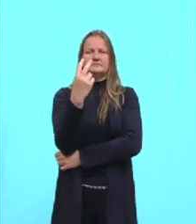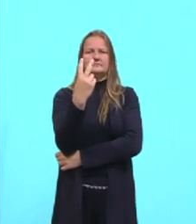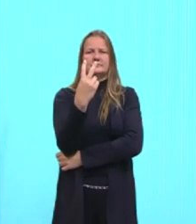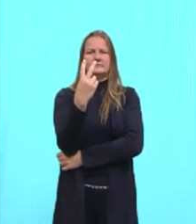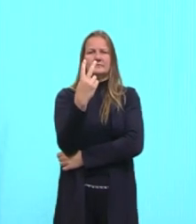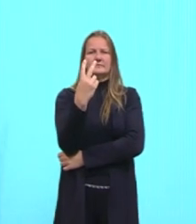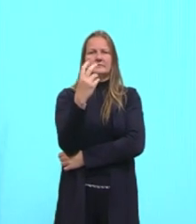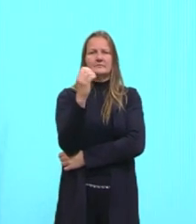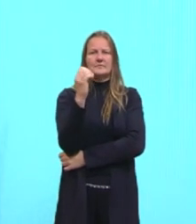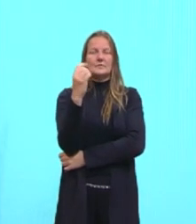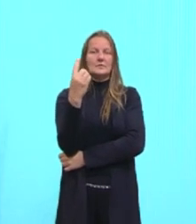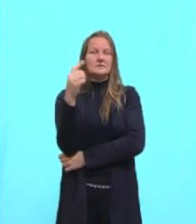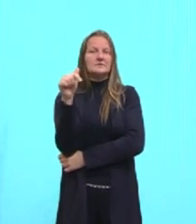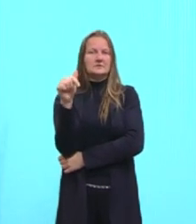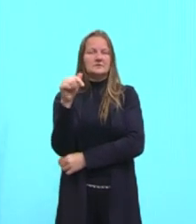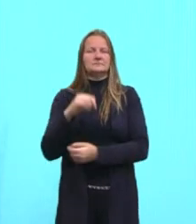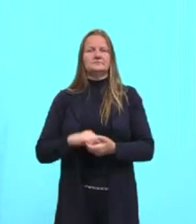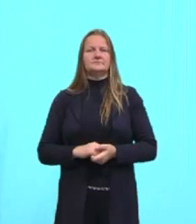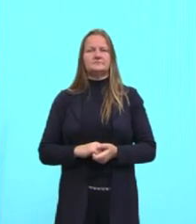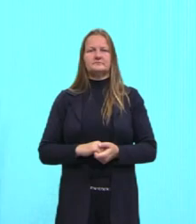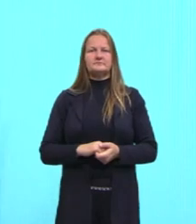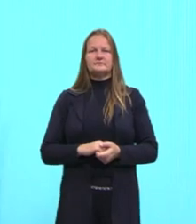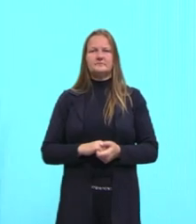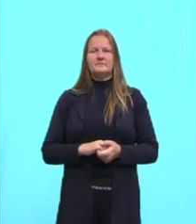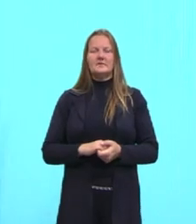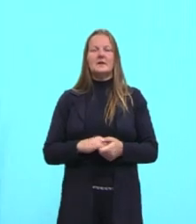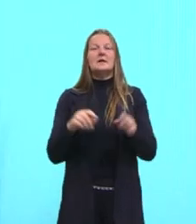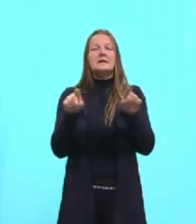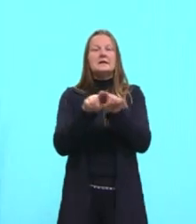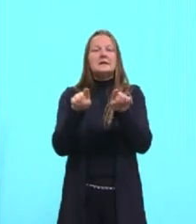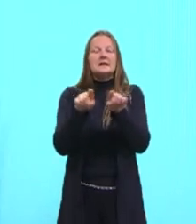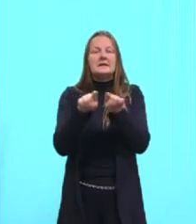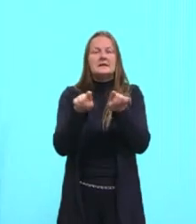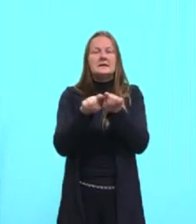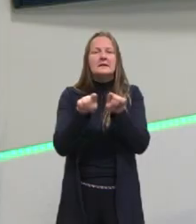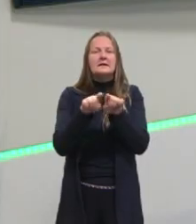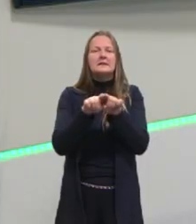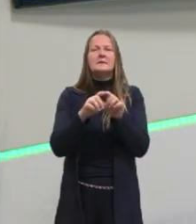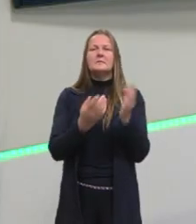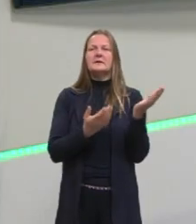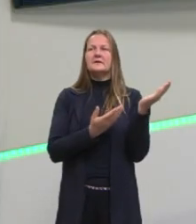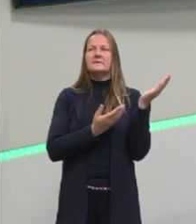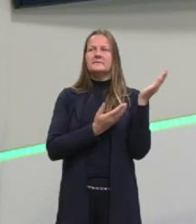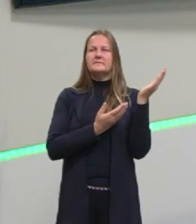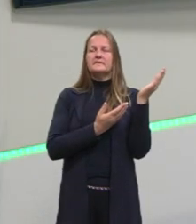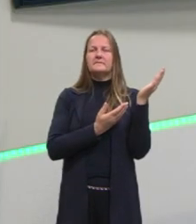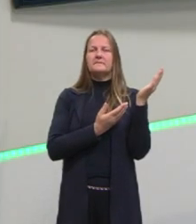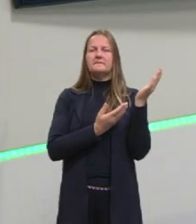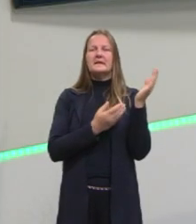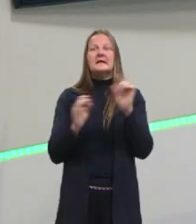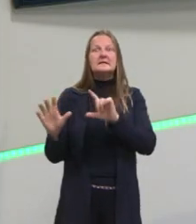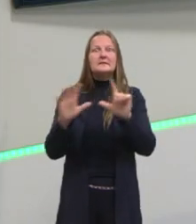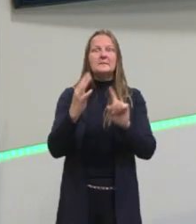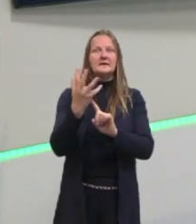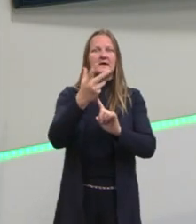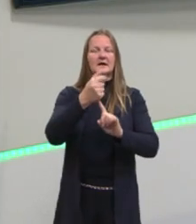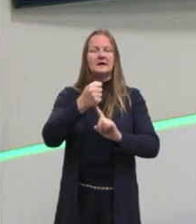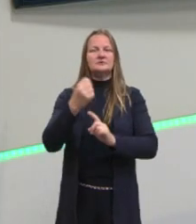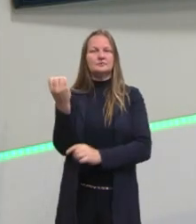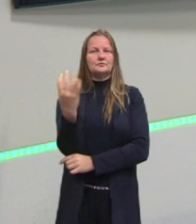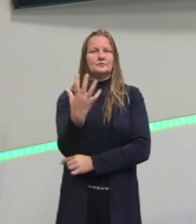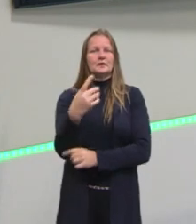Cavalcanti, ele também protagoniza essa chegada da Semana de Arte Moderna, porque a